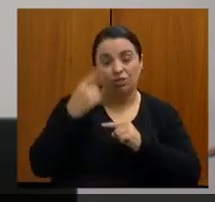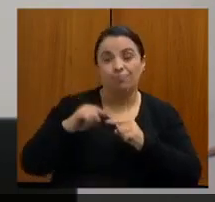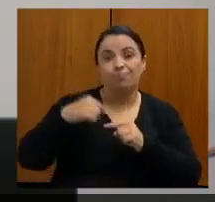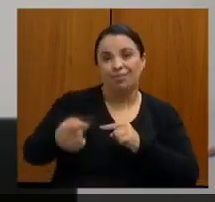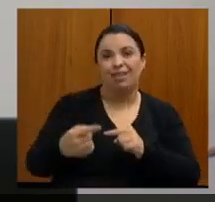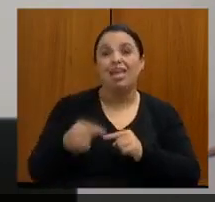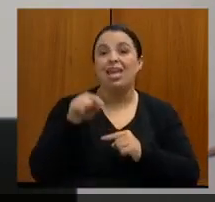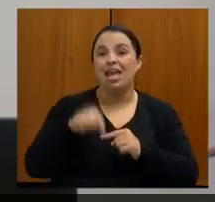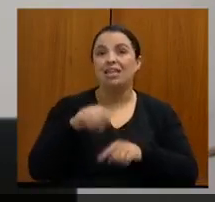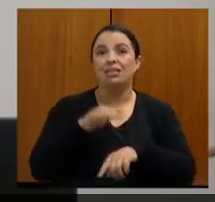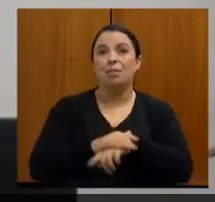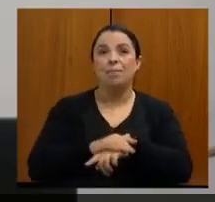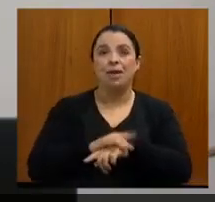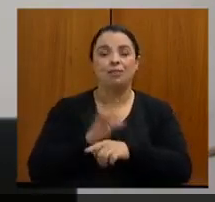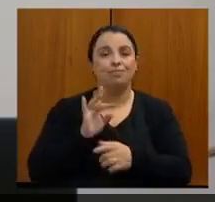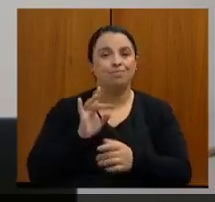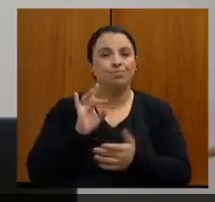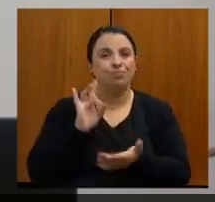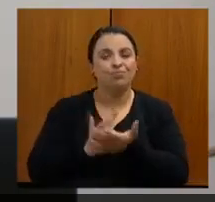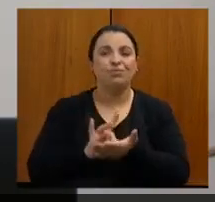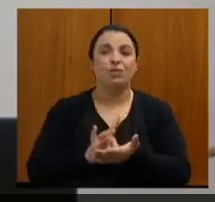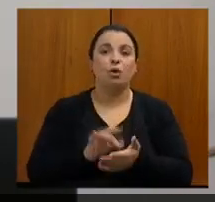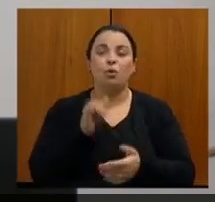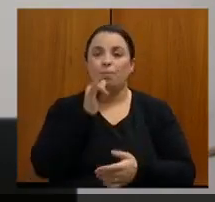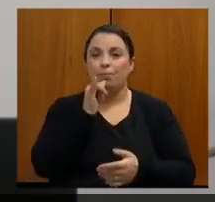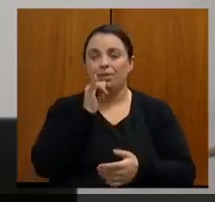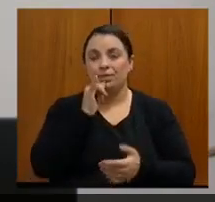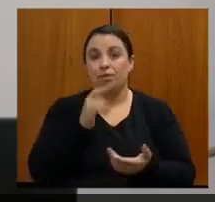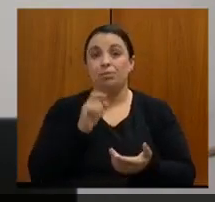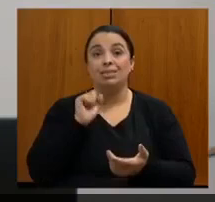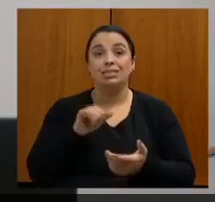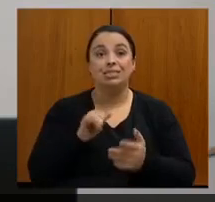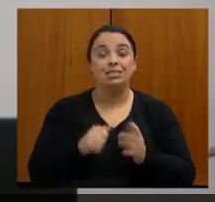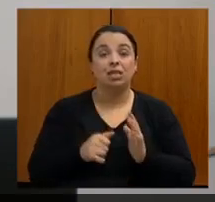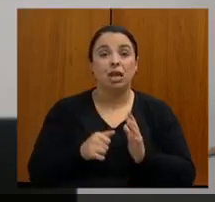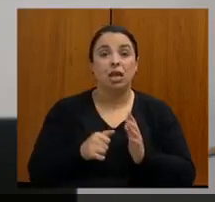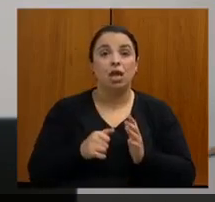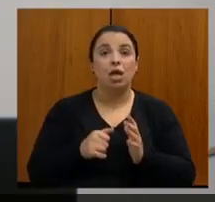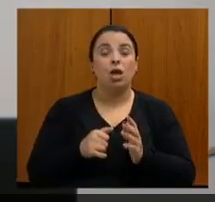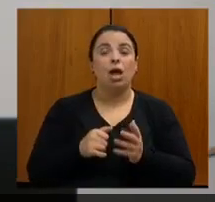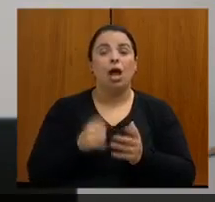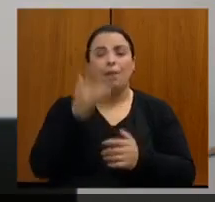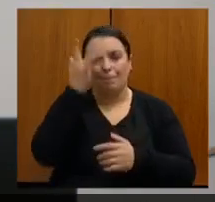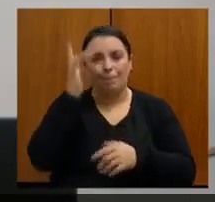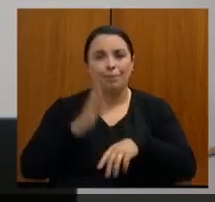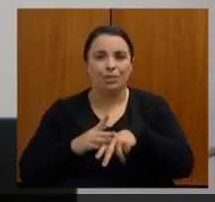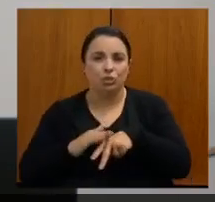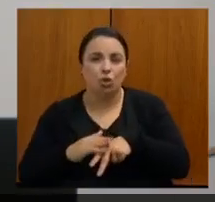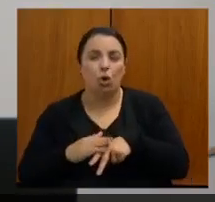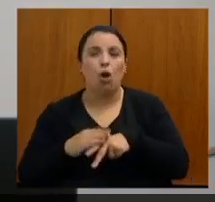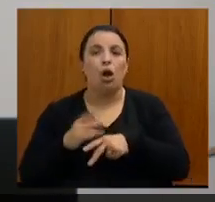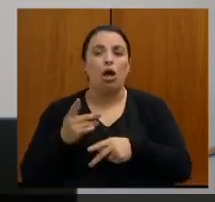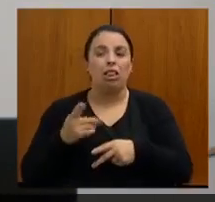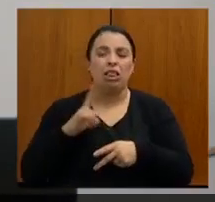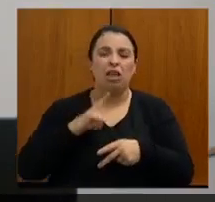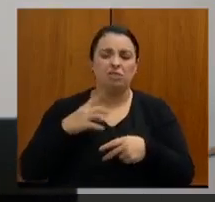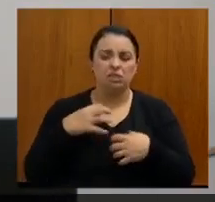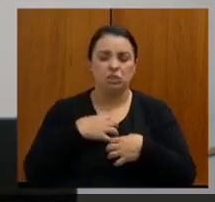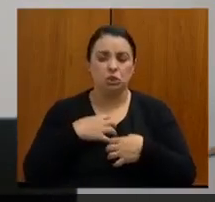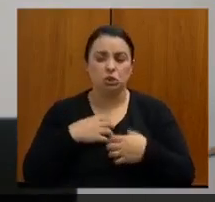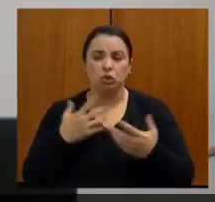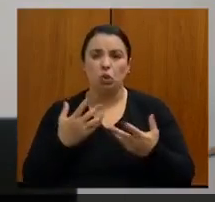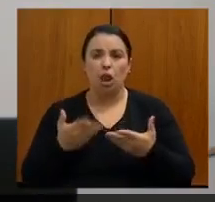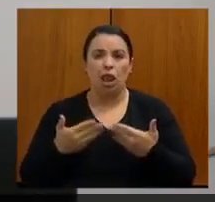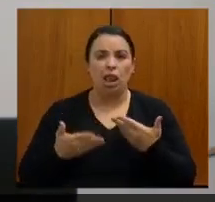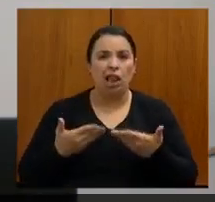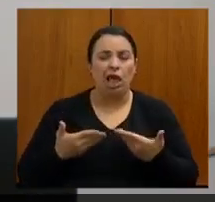antecipando o diagnóstico, assim que aquele paciente procurou pela primeira vez um sintoma leve, talvez um nódulo